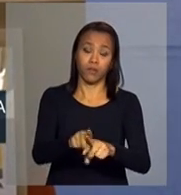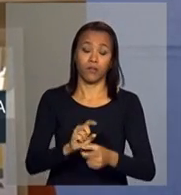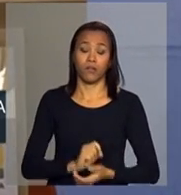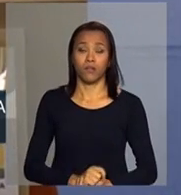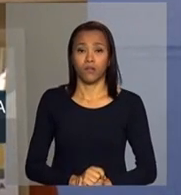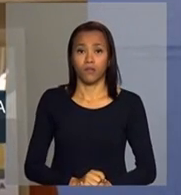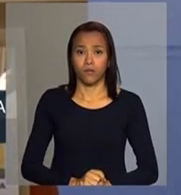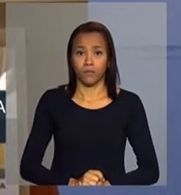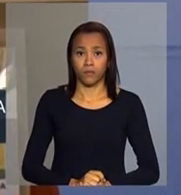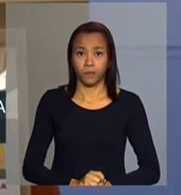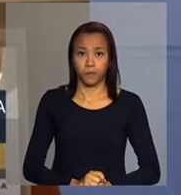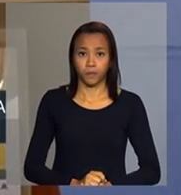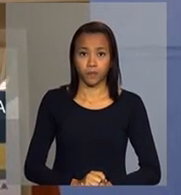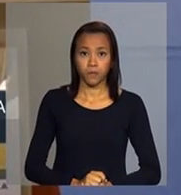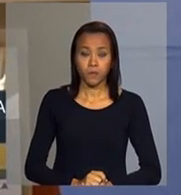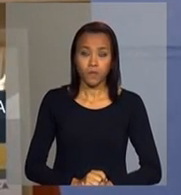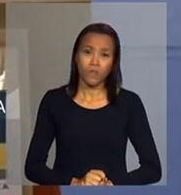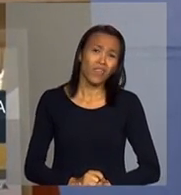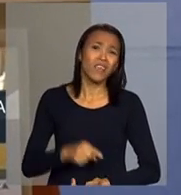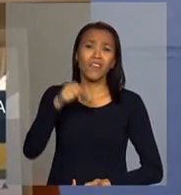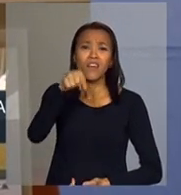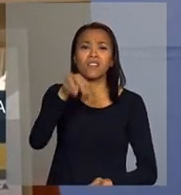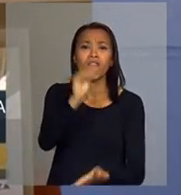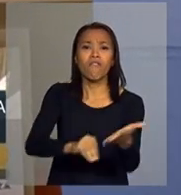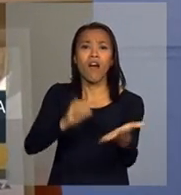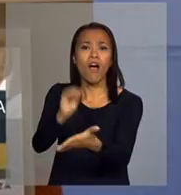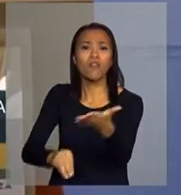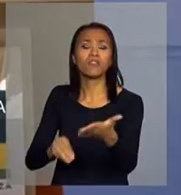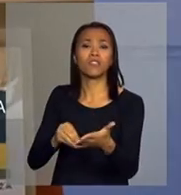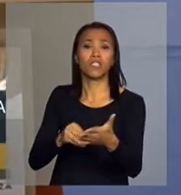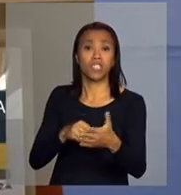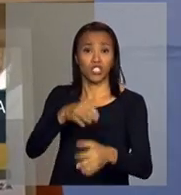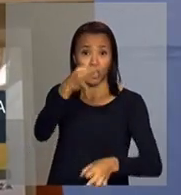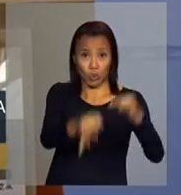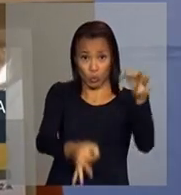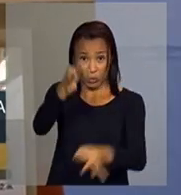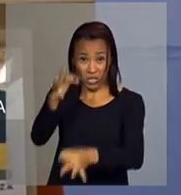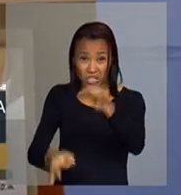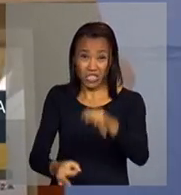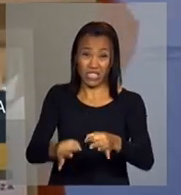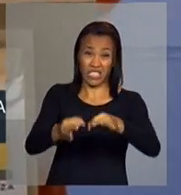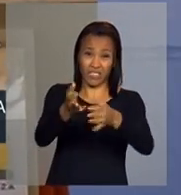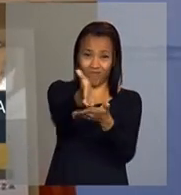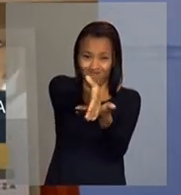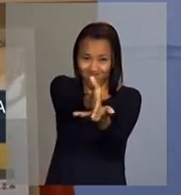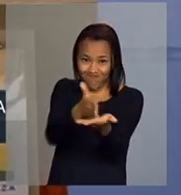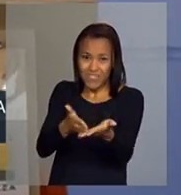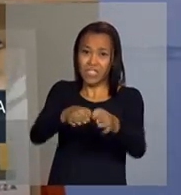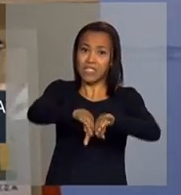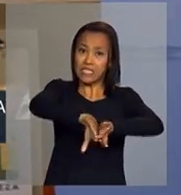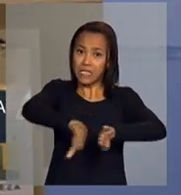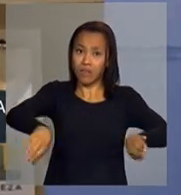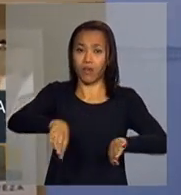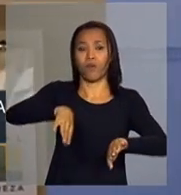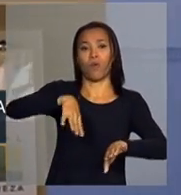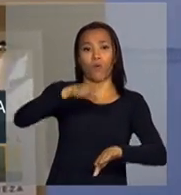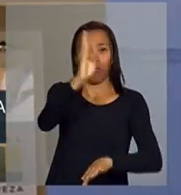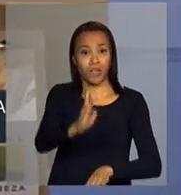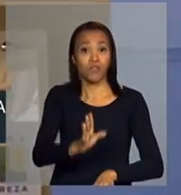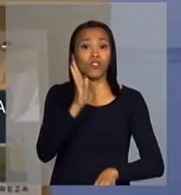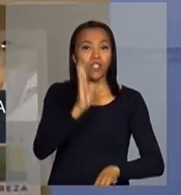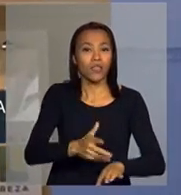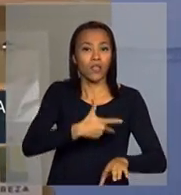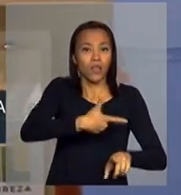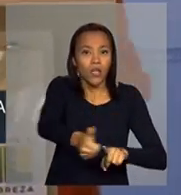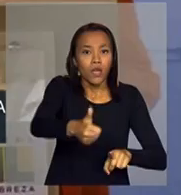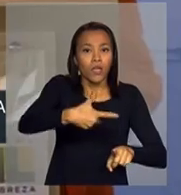essa injustiça secular que dilacerou o Brasil, ela vem sendo superada.